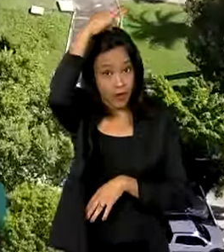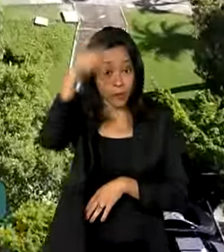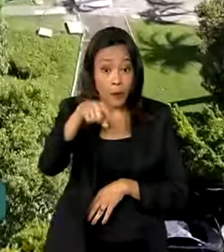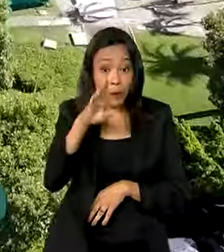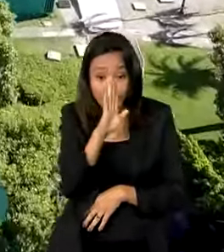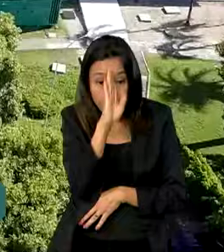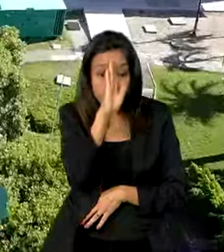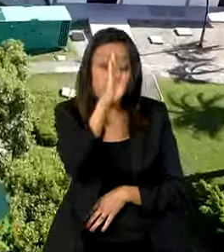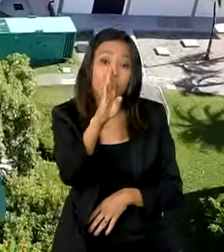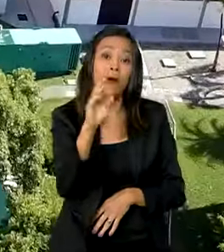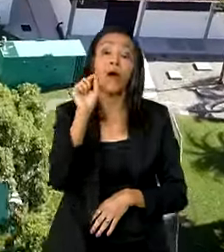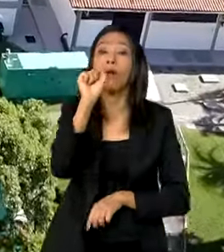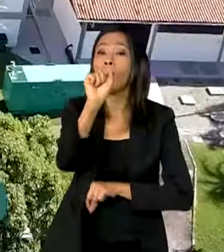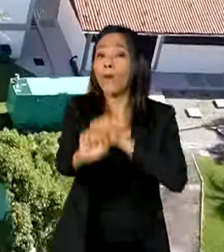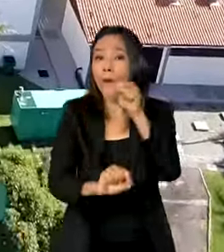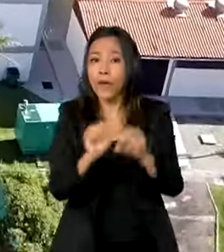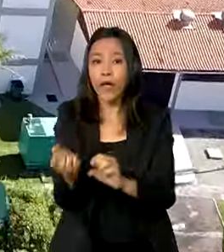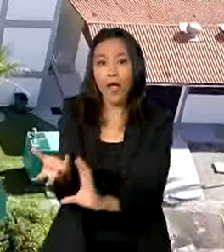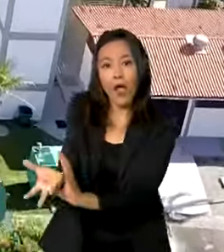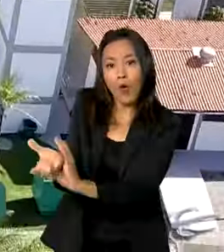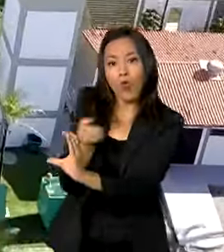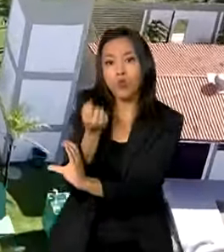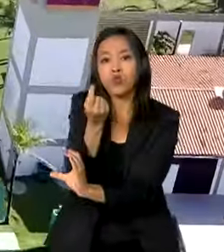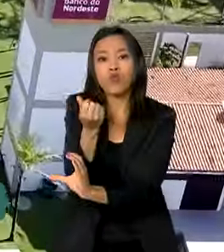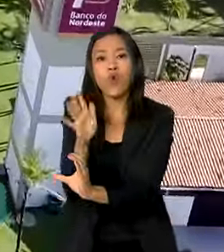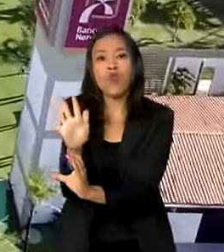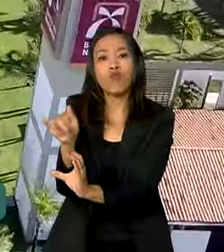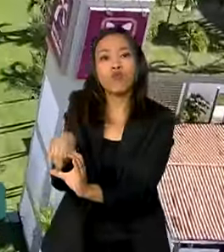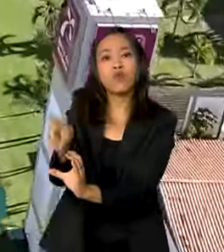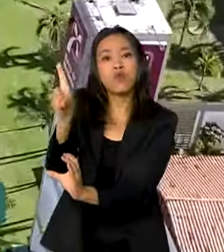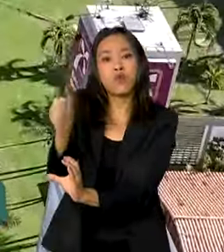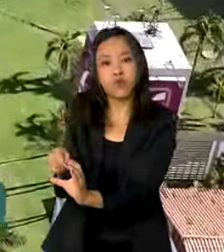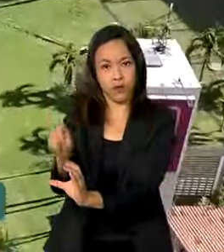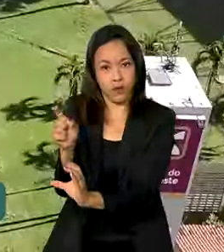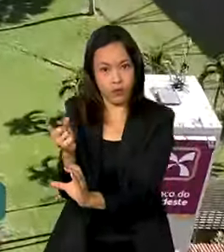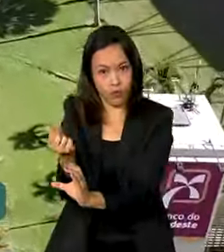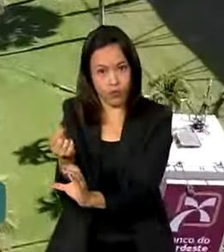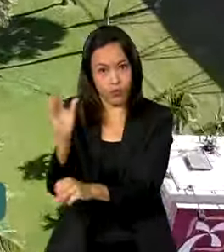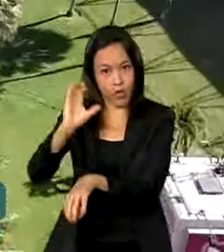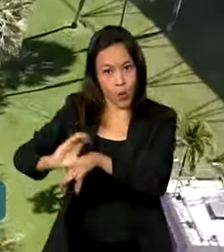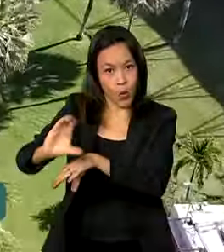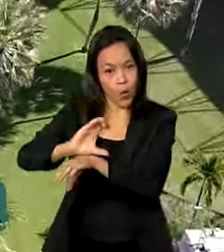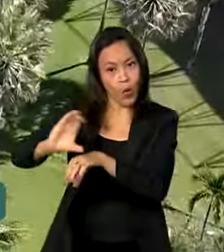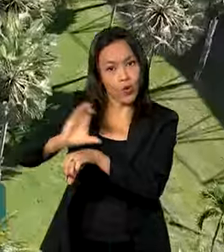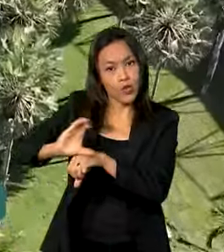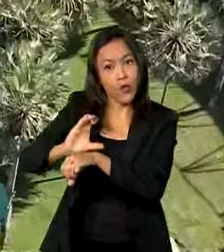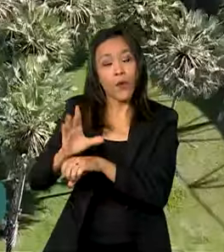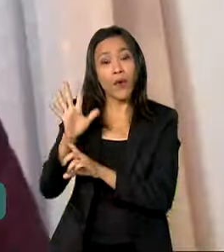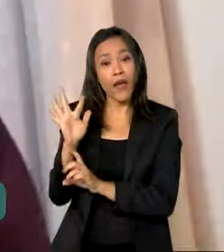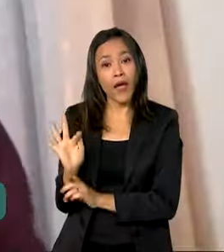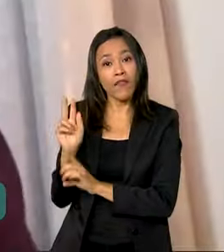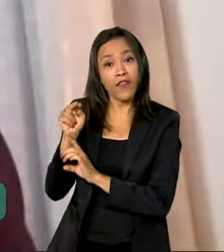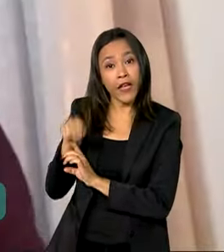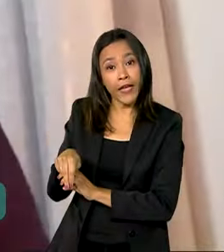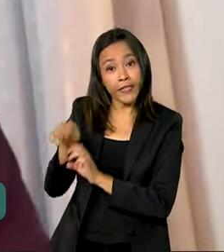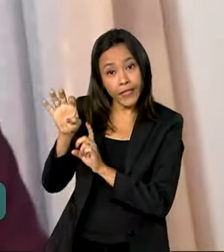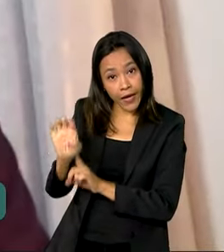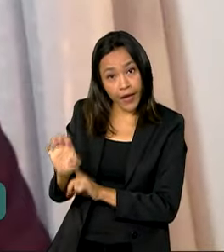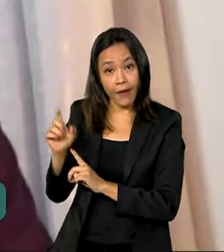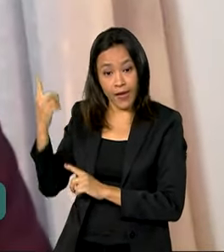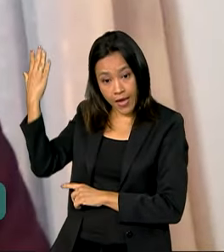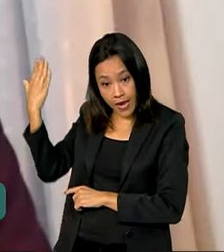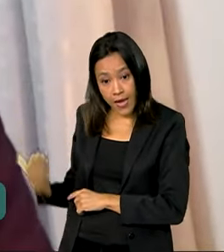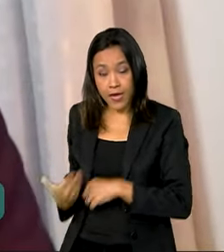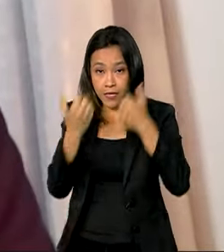de recursos é o Fundo Constitucional de Financiamento do Nordeste, o FNE. Nos últimos